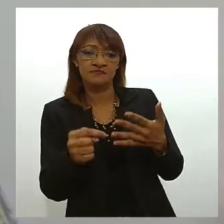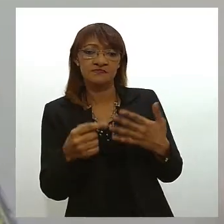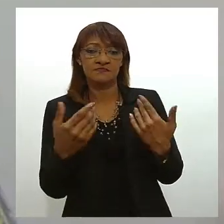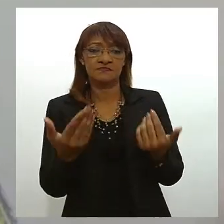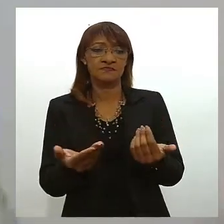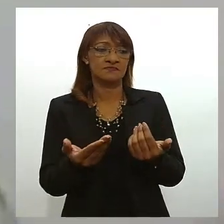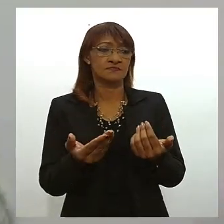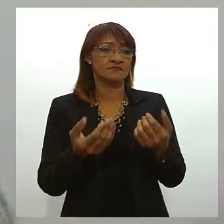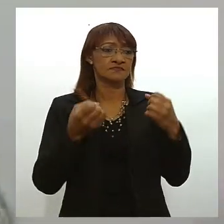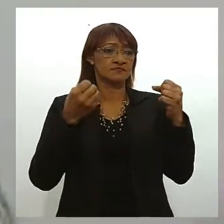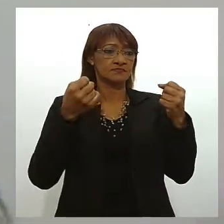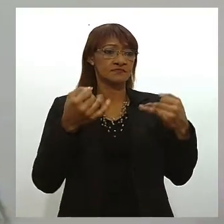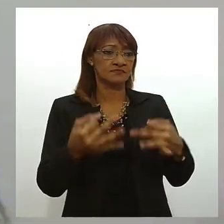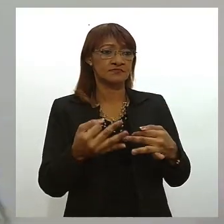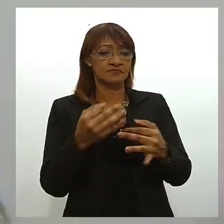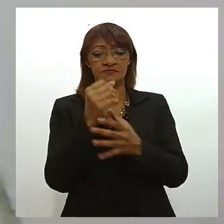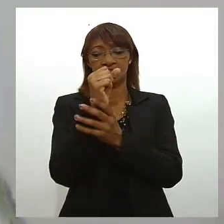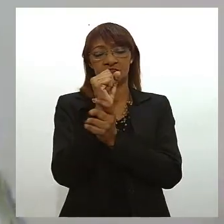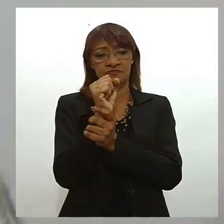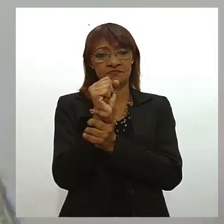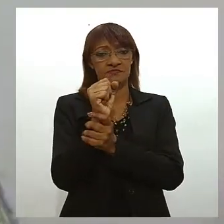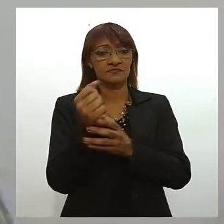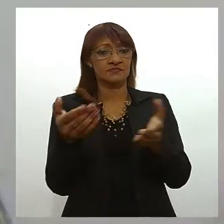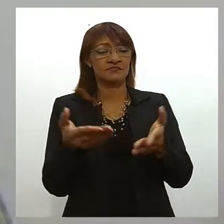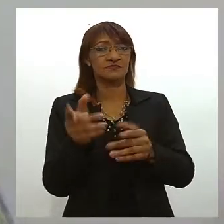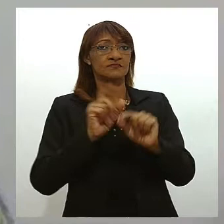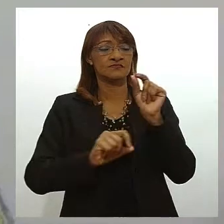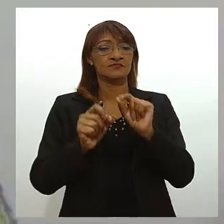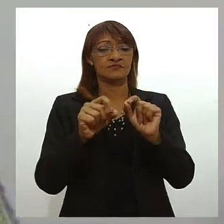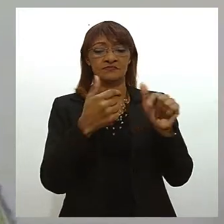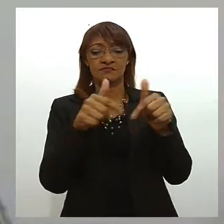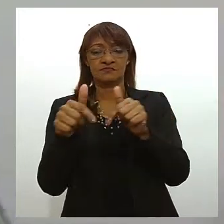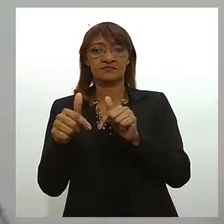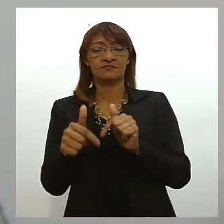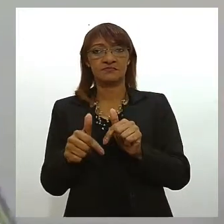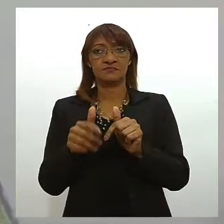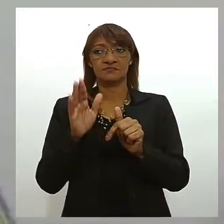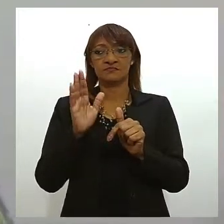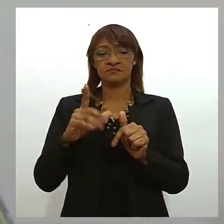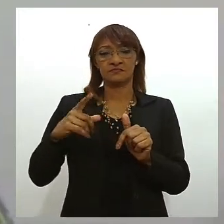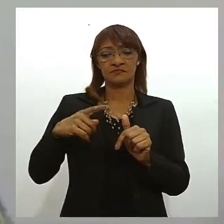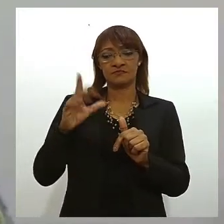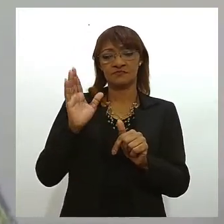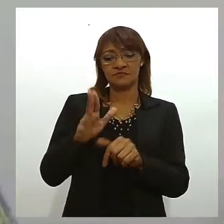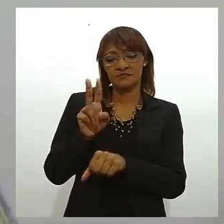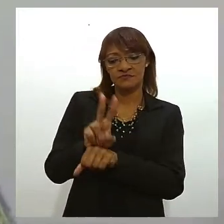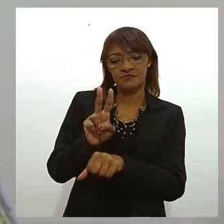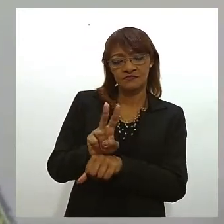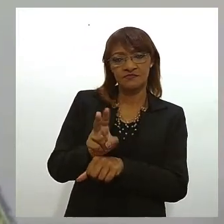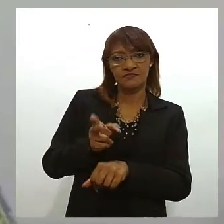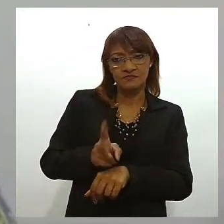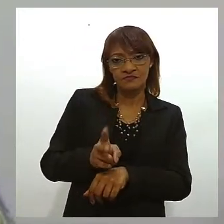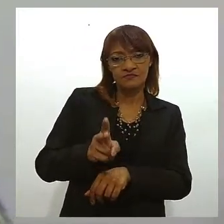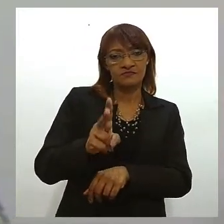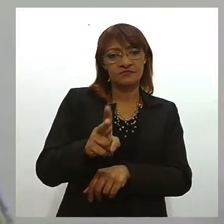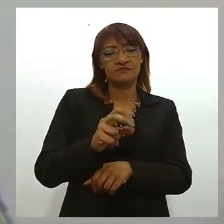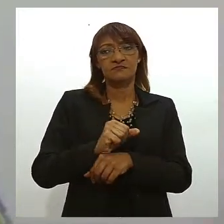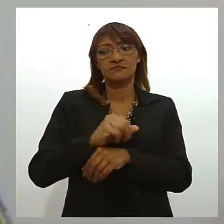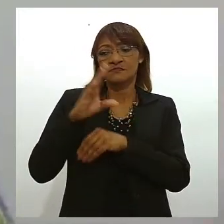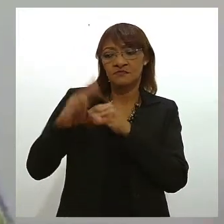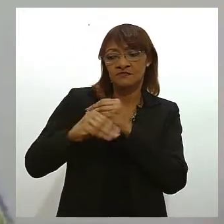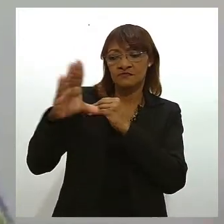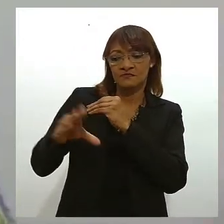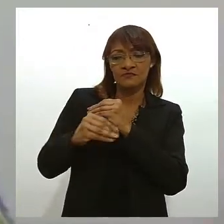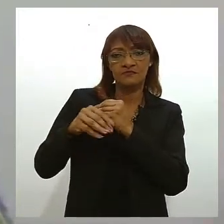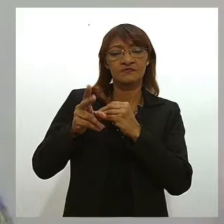fala de segurança do paciente. Então, hoje o núcleo de segurança, ele trabalha com protocolos institucionais, com manutenção, com implementação e pontos básicos para que